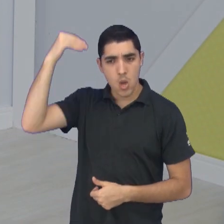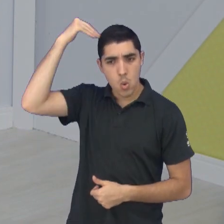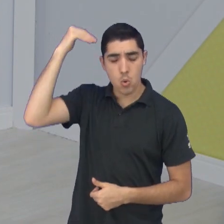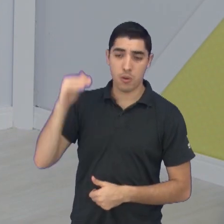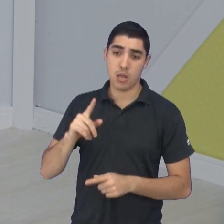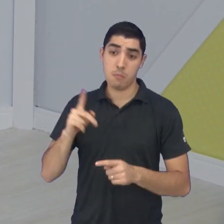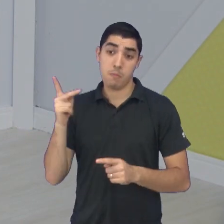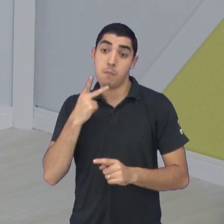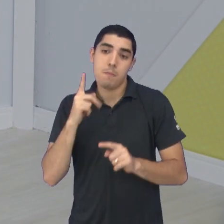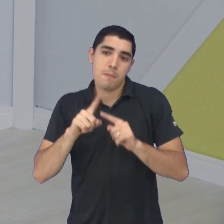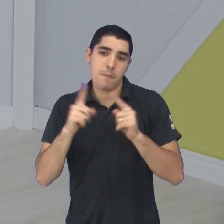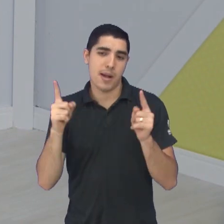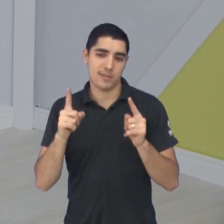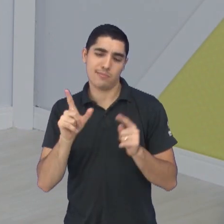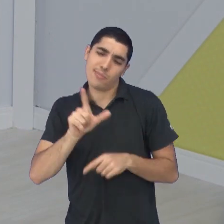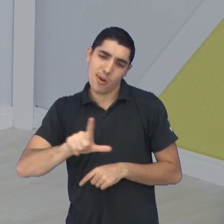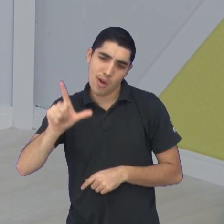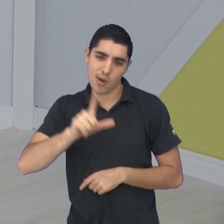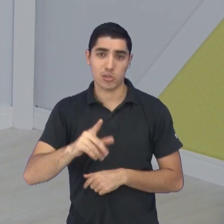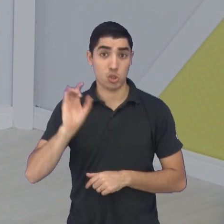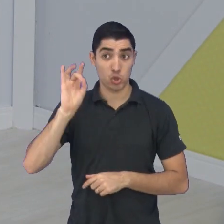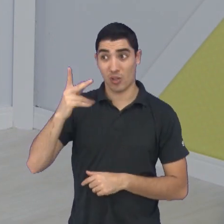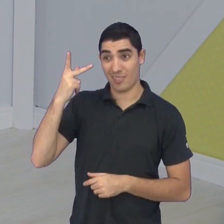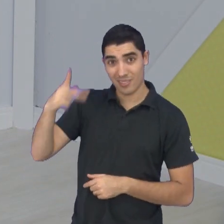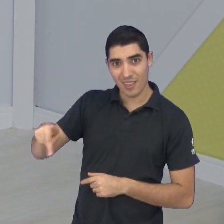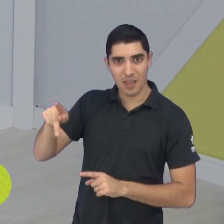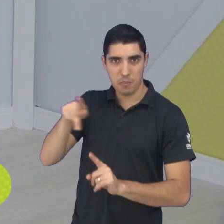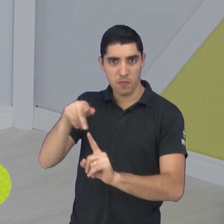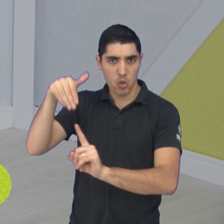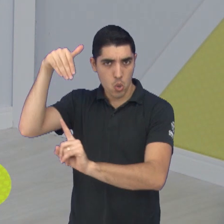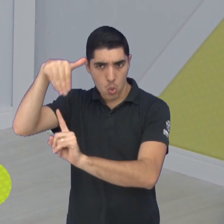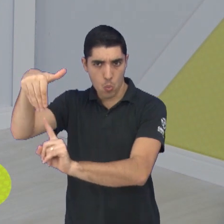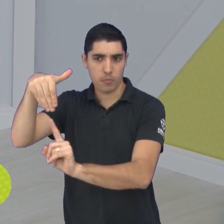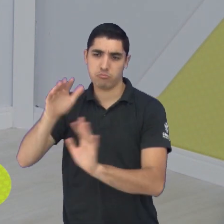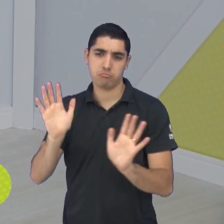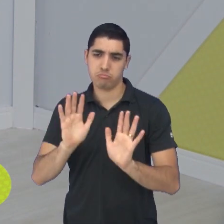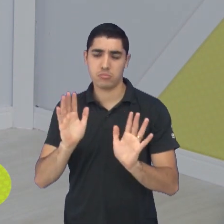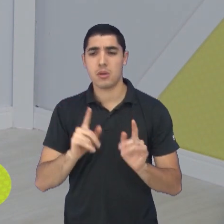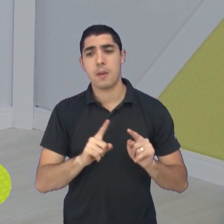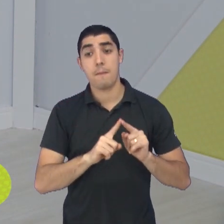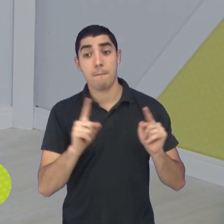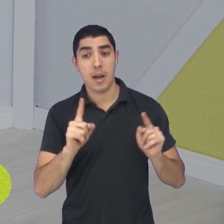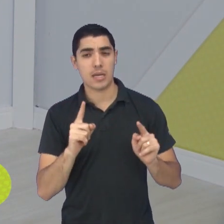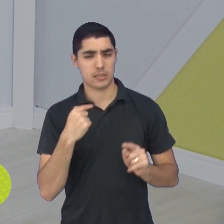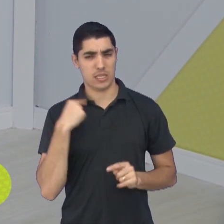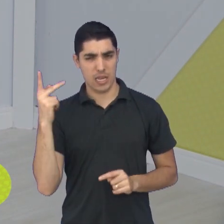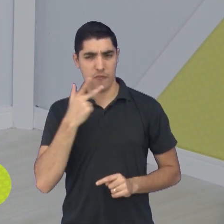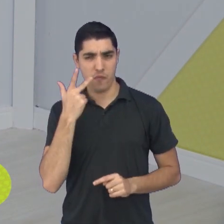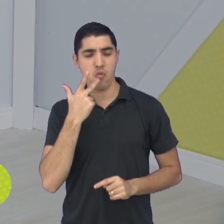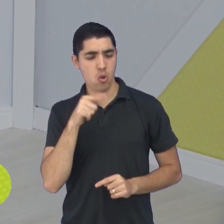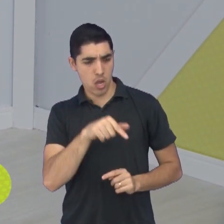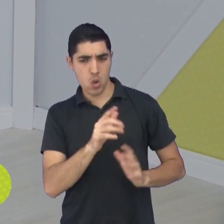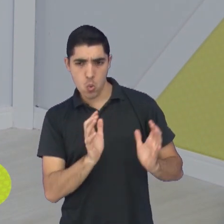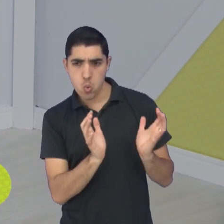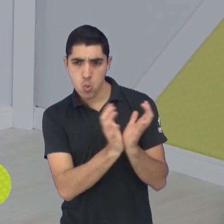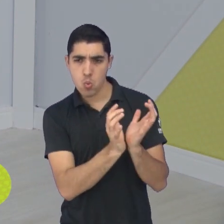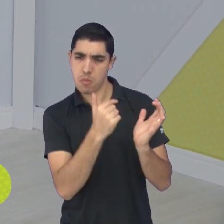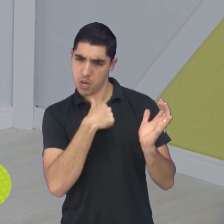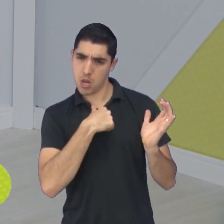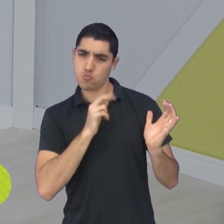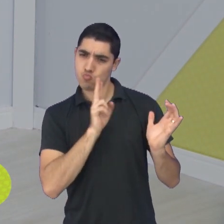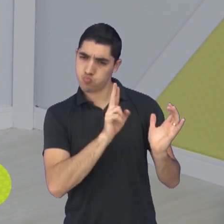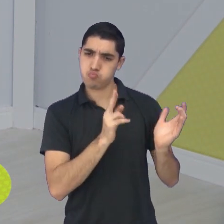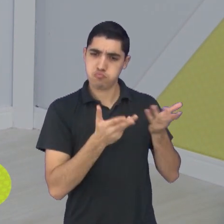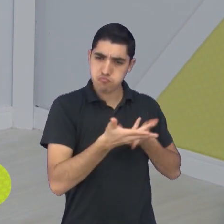ali. Ele falou que ele tem o grupo na mão, não me pareceu, até por essa aparente rusga aí com